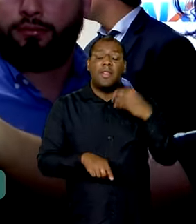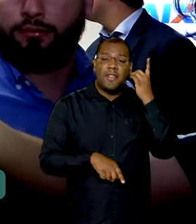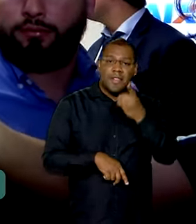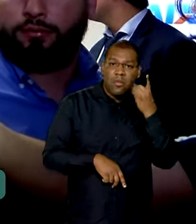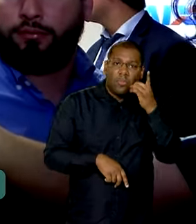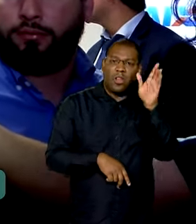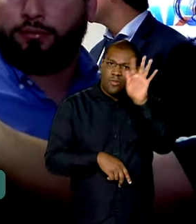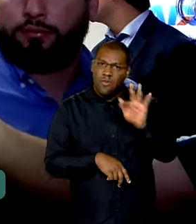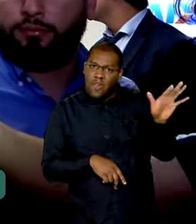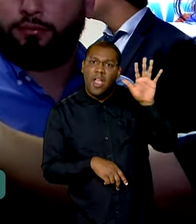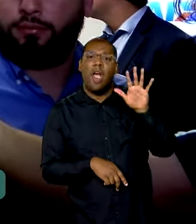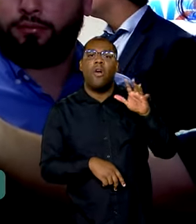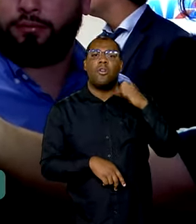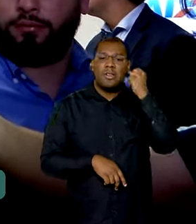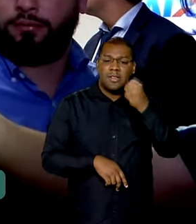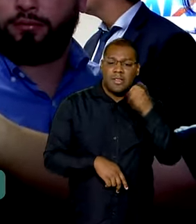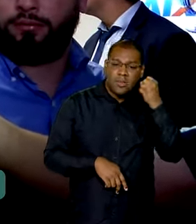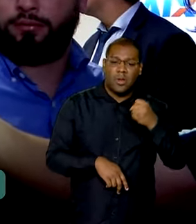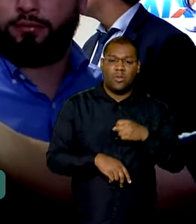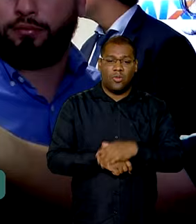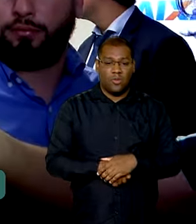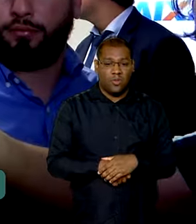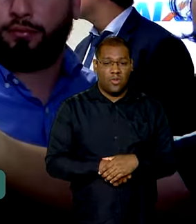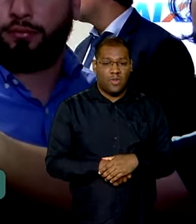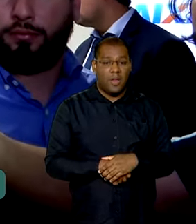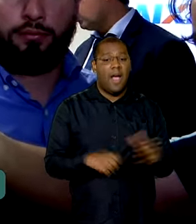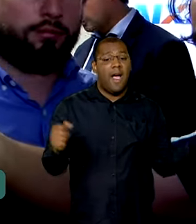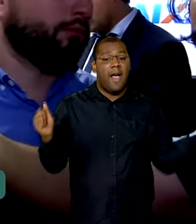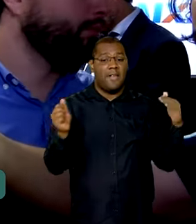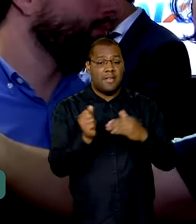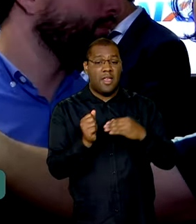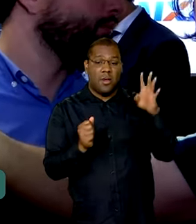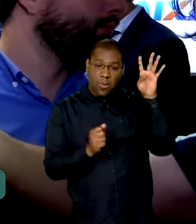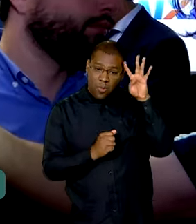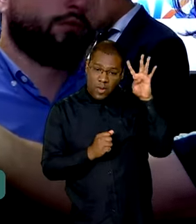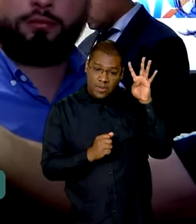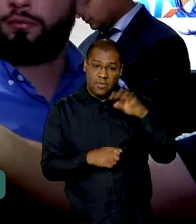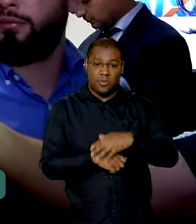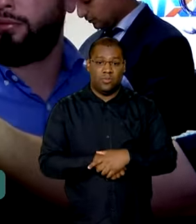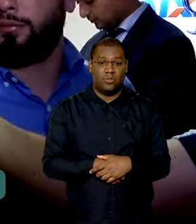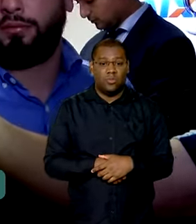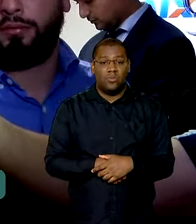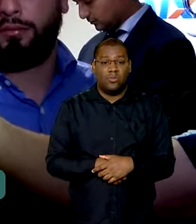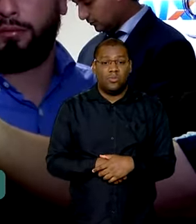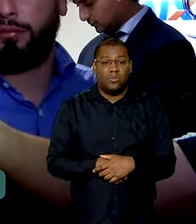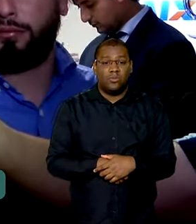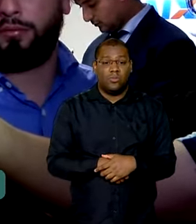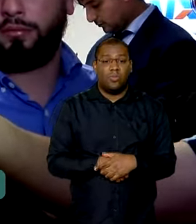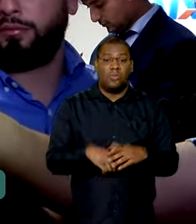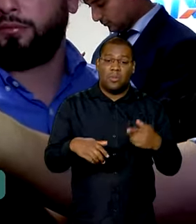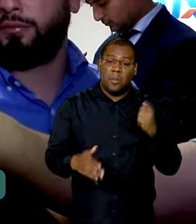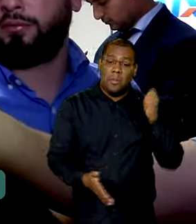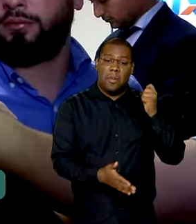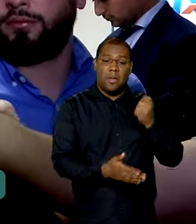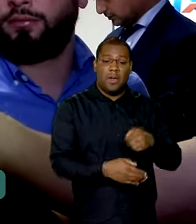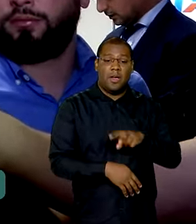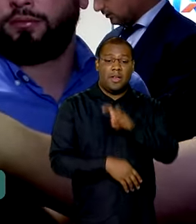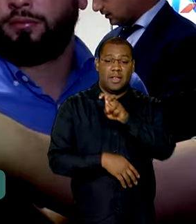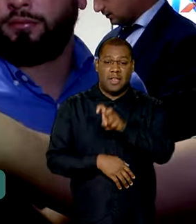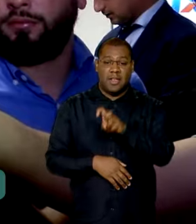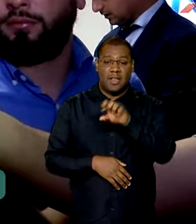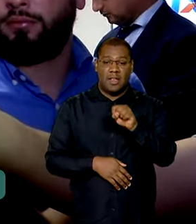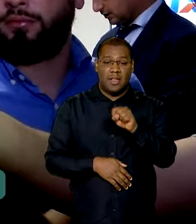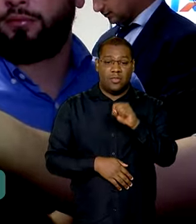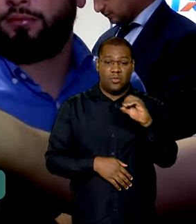e senadores. Até a quarta-feira, nós vamos ter condição de pagar mais 80 milhões de reais